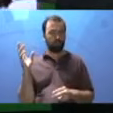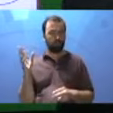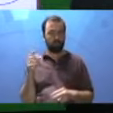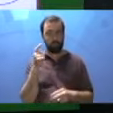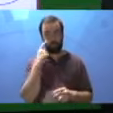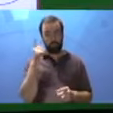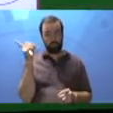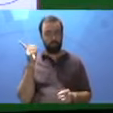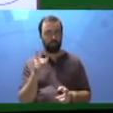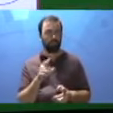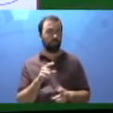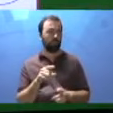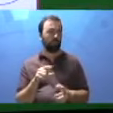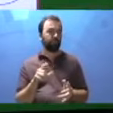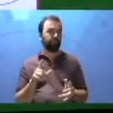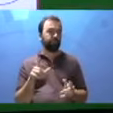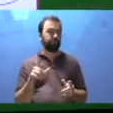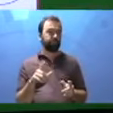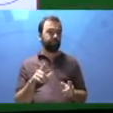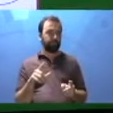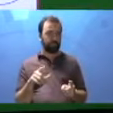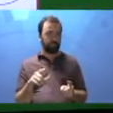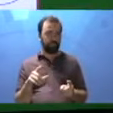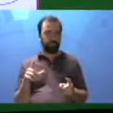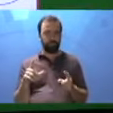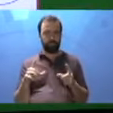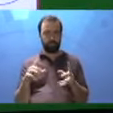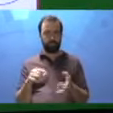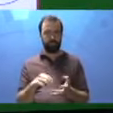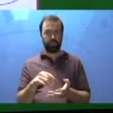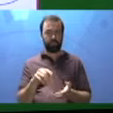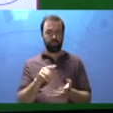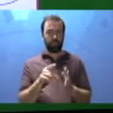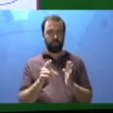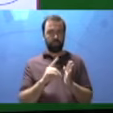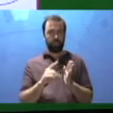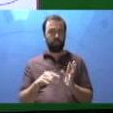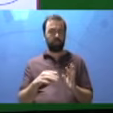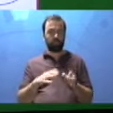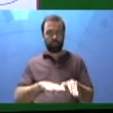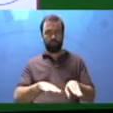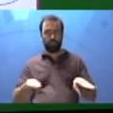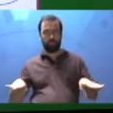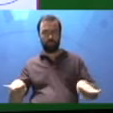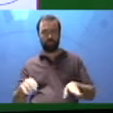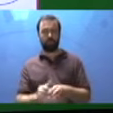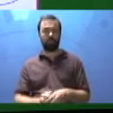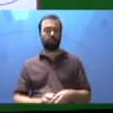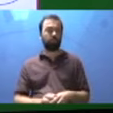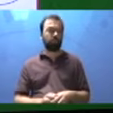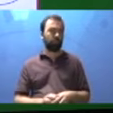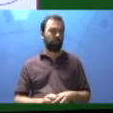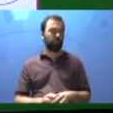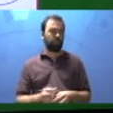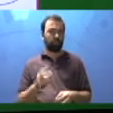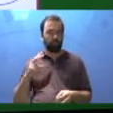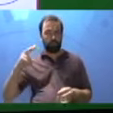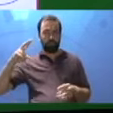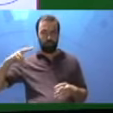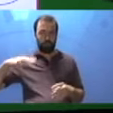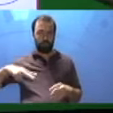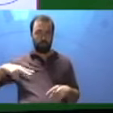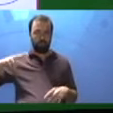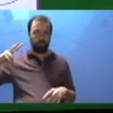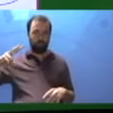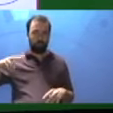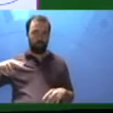143. Olha lá. Tem todas as instruções. Isso é uma planta, vamos lembrar? Uma planta baixa. Essa visão,